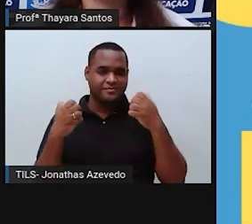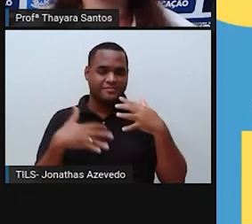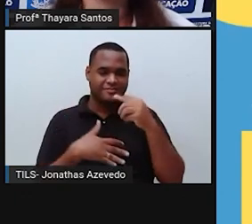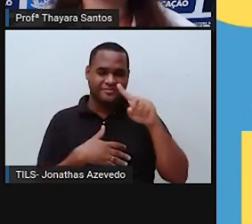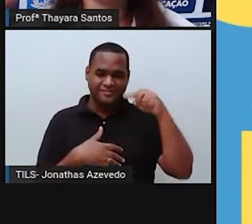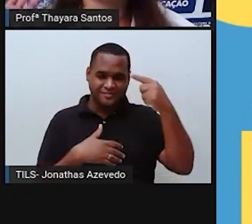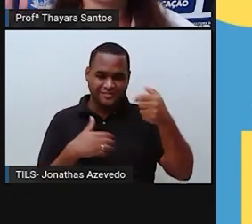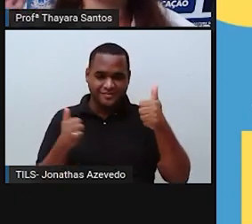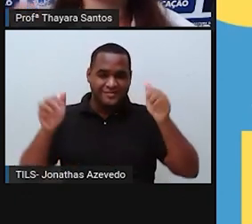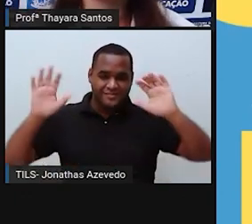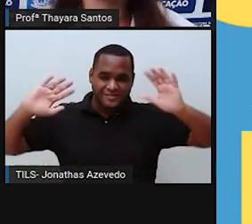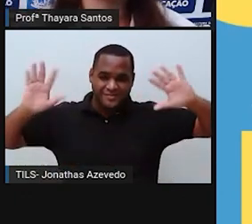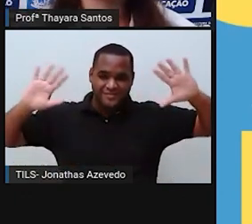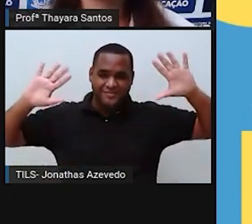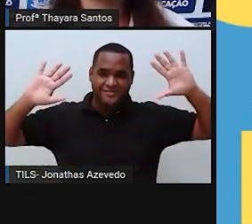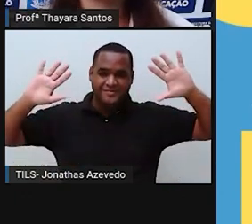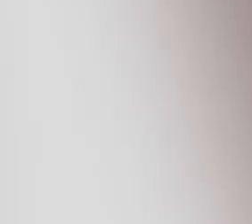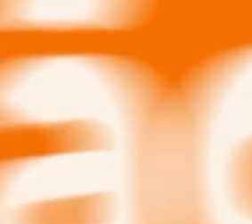aula, gente. Tchau, tchau!